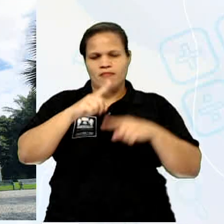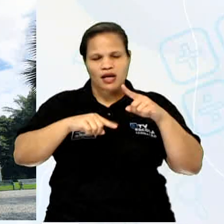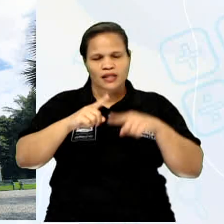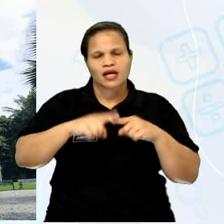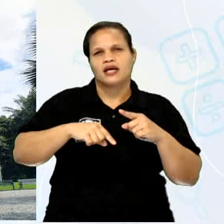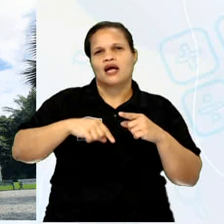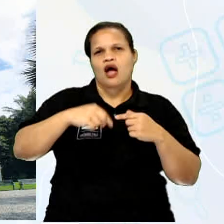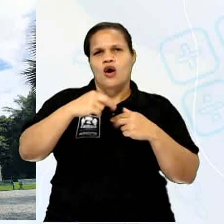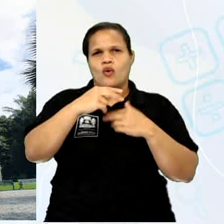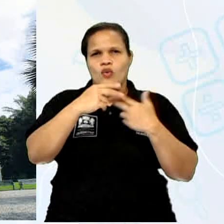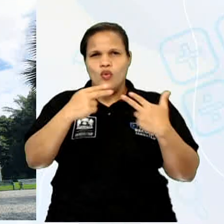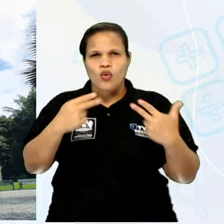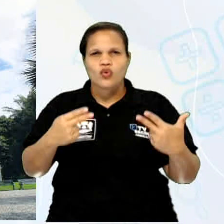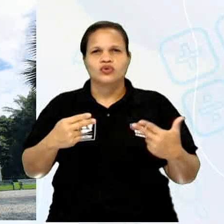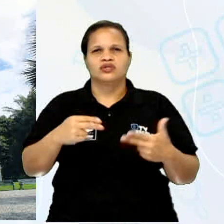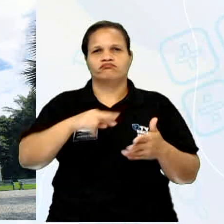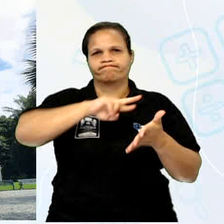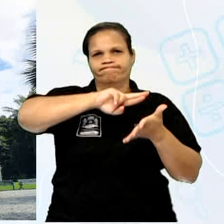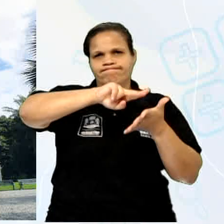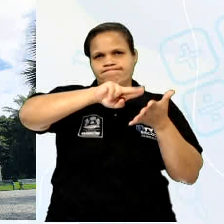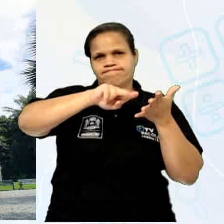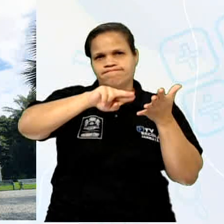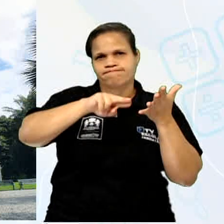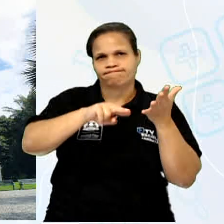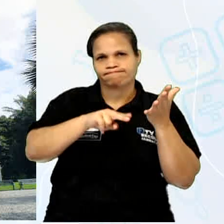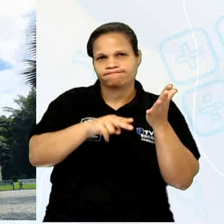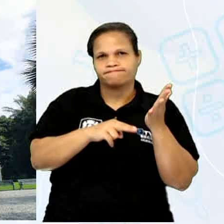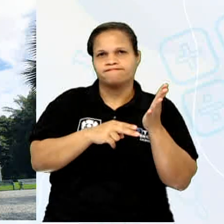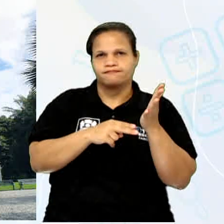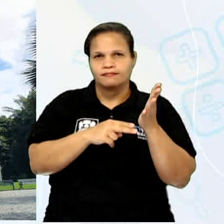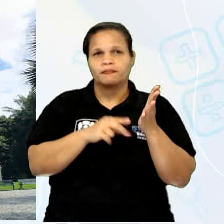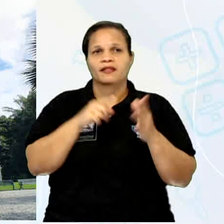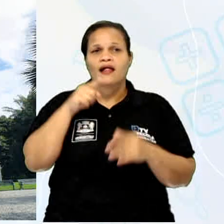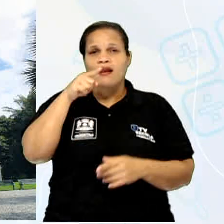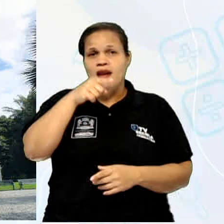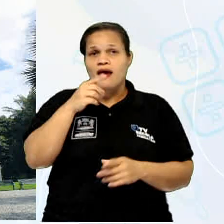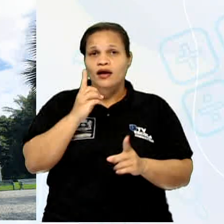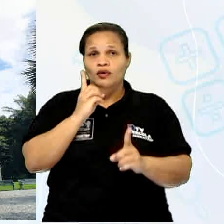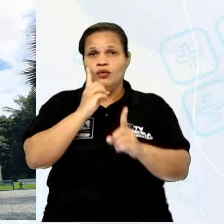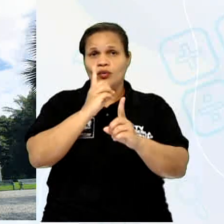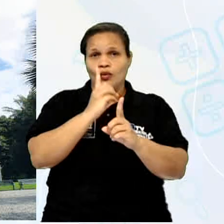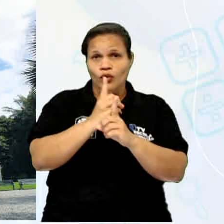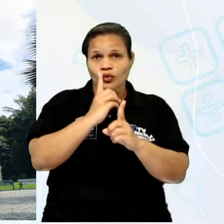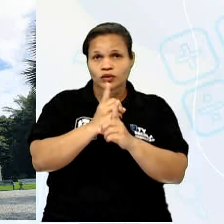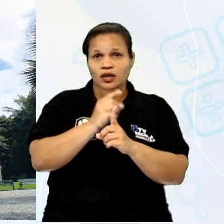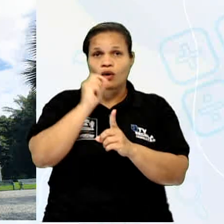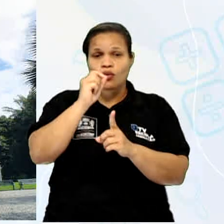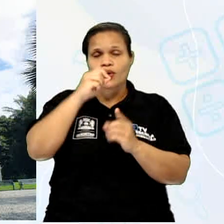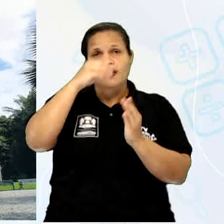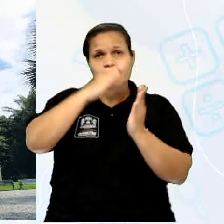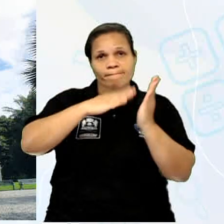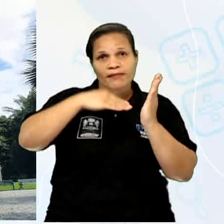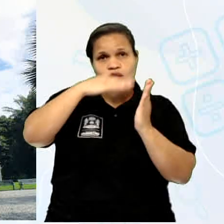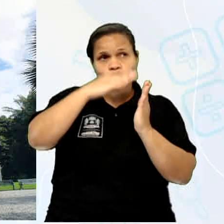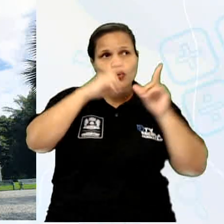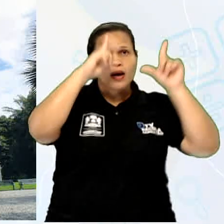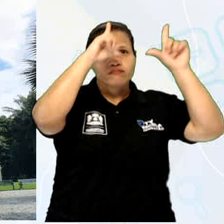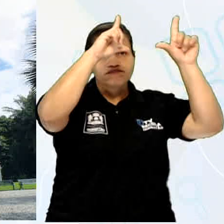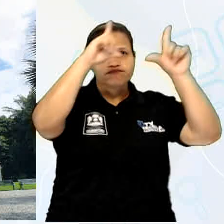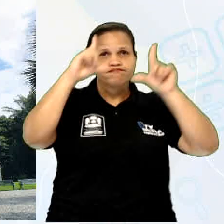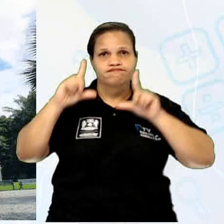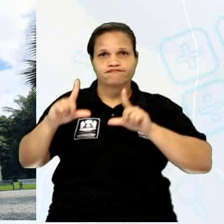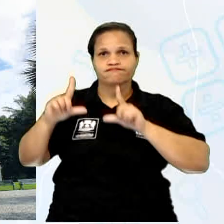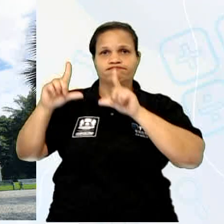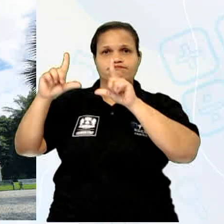fora da Holanda. Lá nesse museu, você vai encontrar vários quadros de Franz Post, que contam a história da